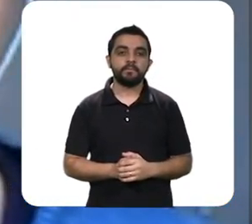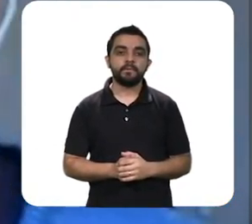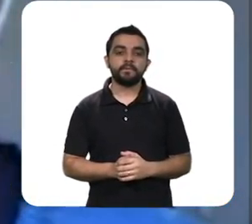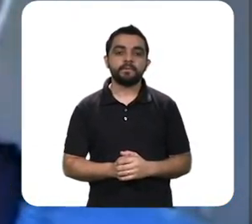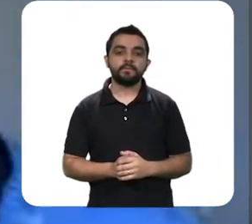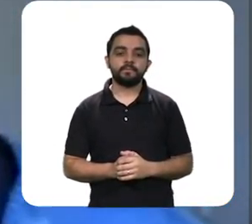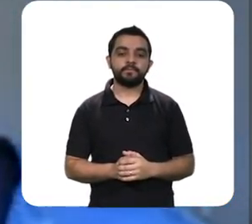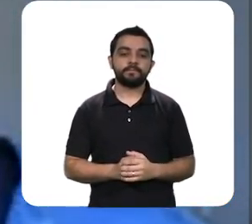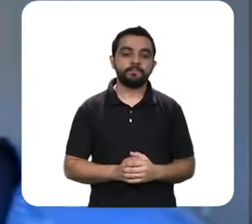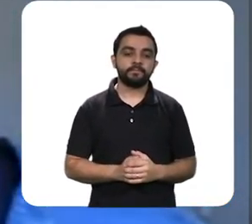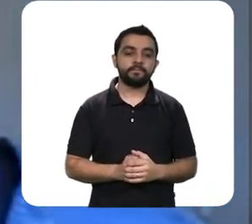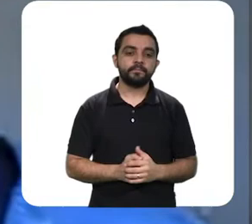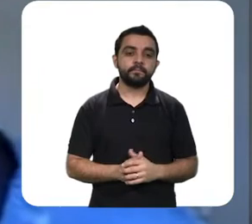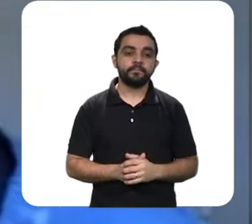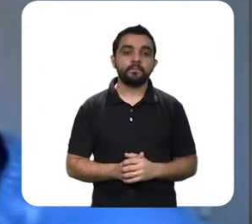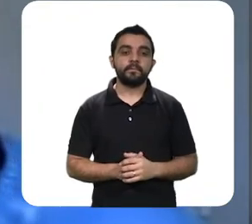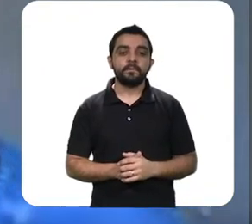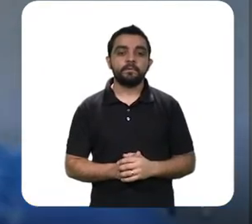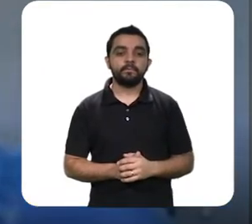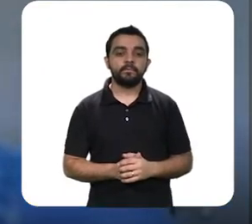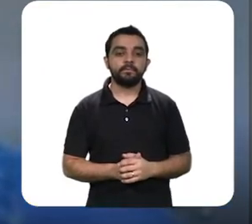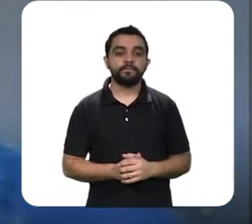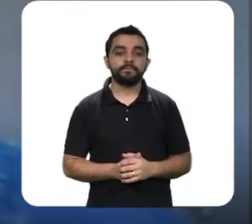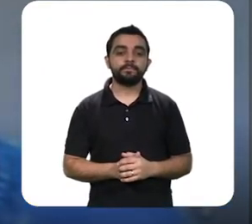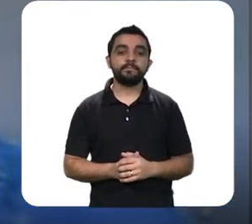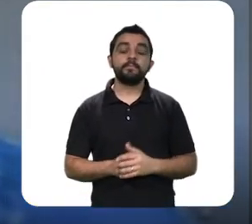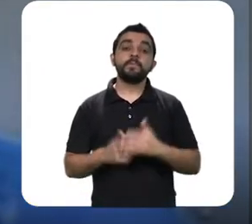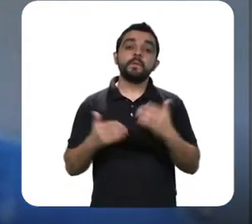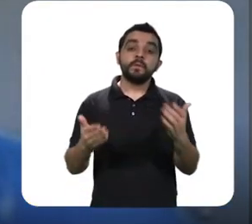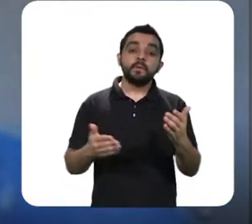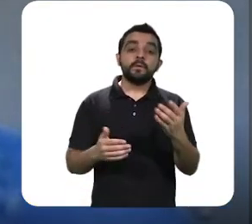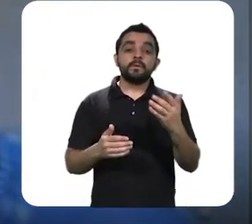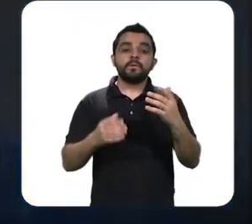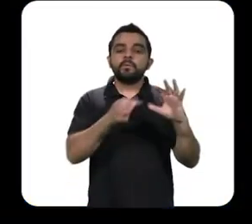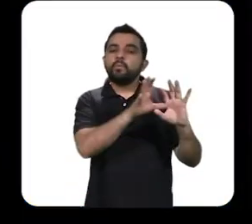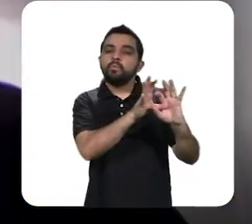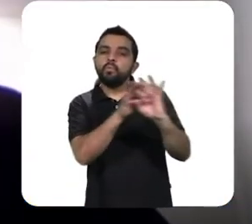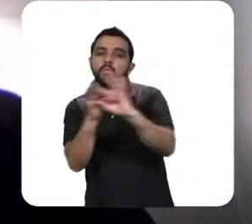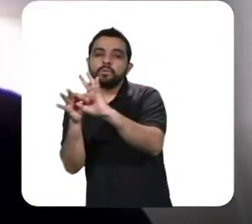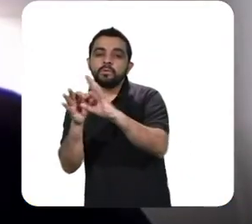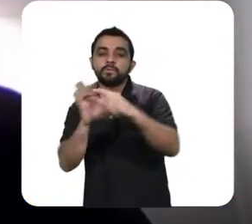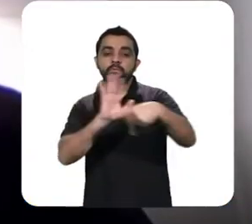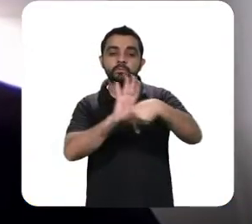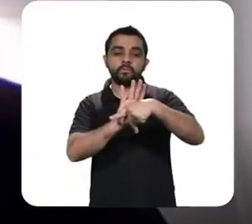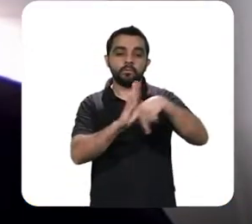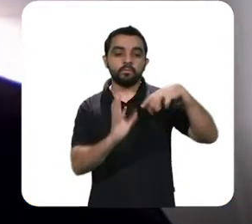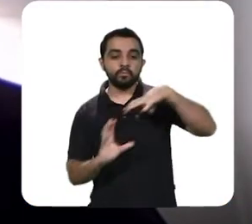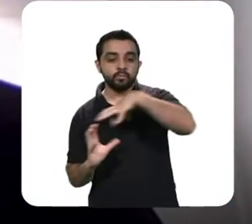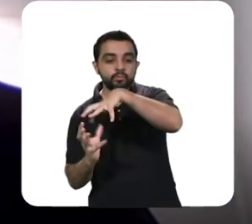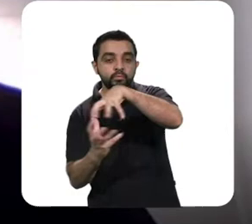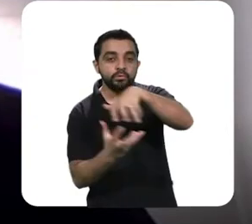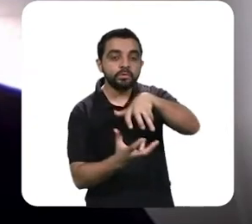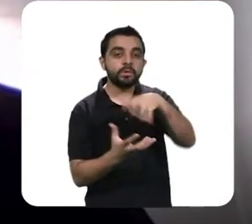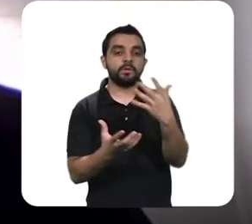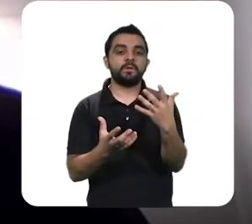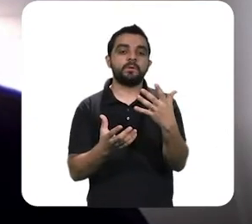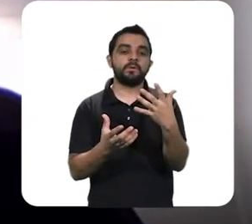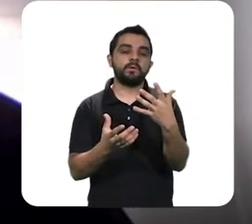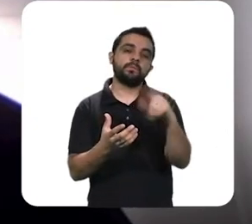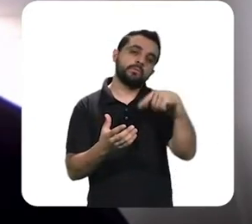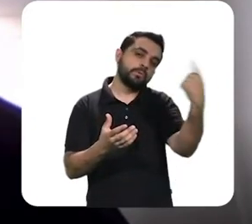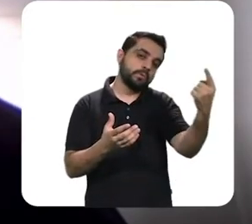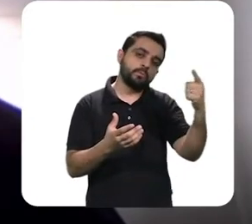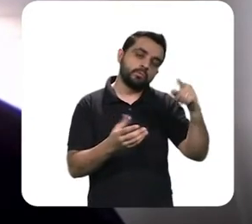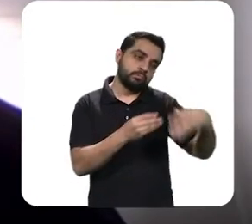Alexandre, quer ter a honra de abrir o debate aí? Pode ser. Acho que eu vou falar mais do contexto nacional,